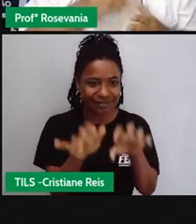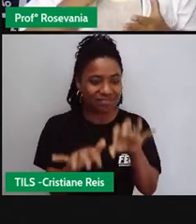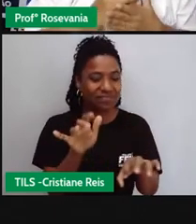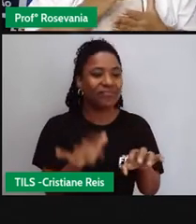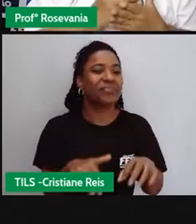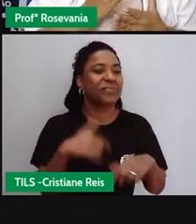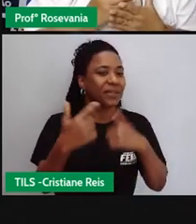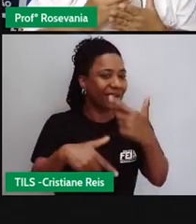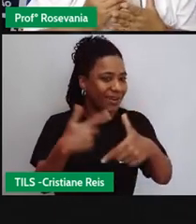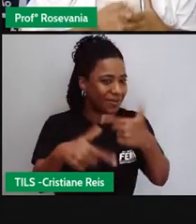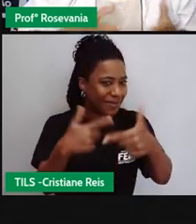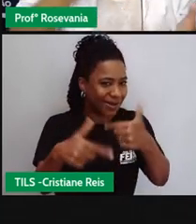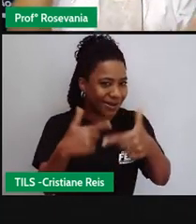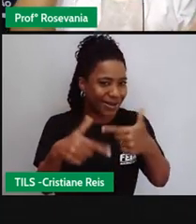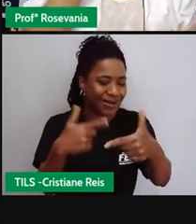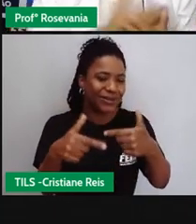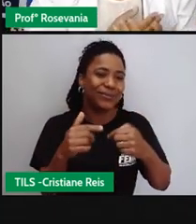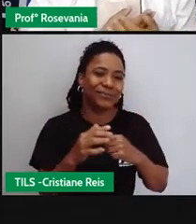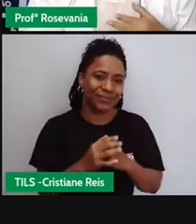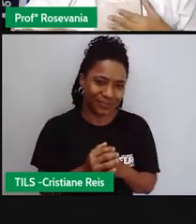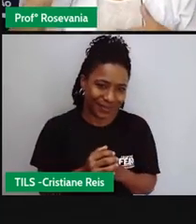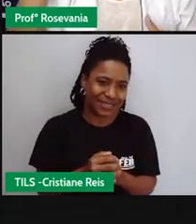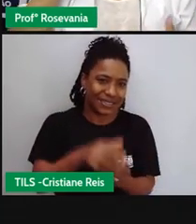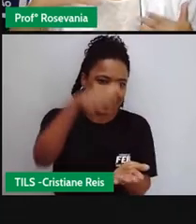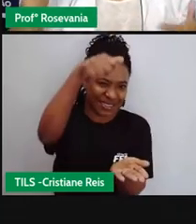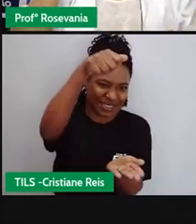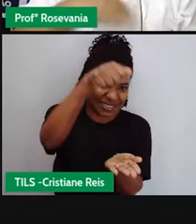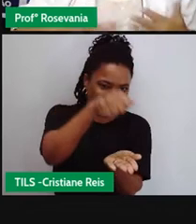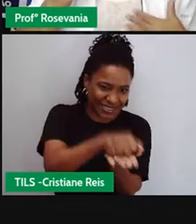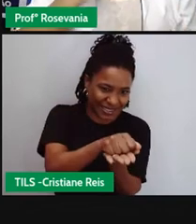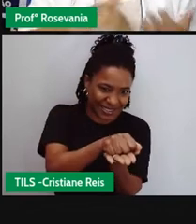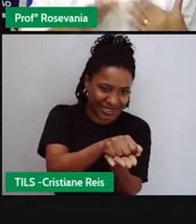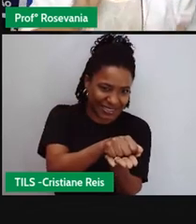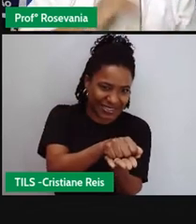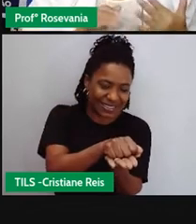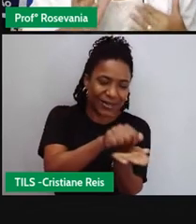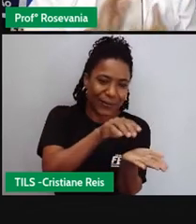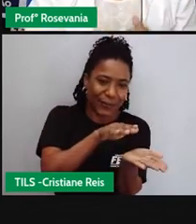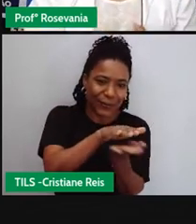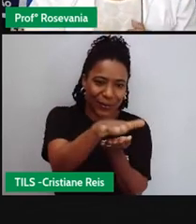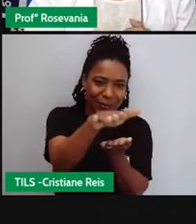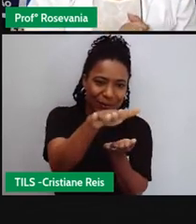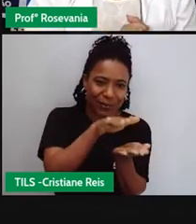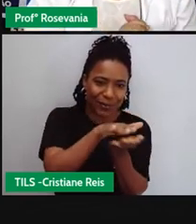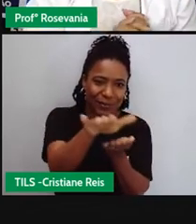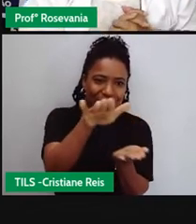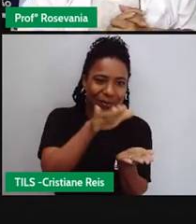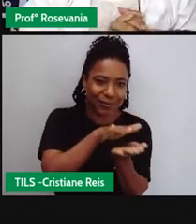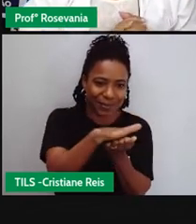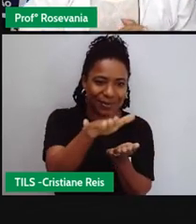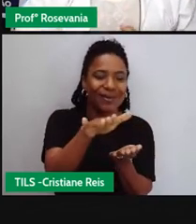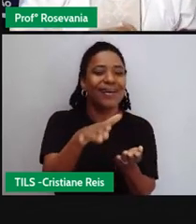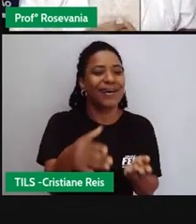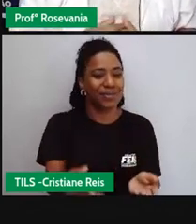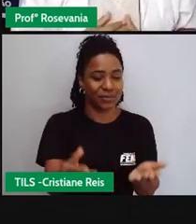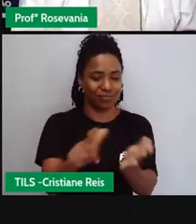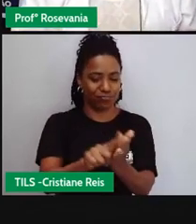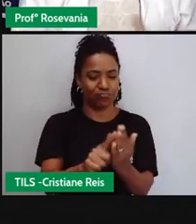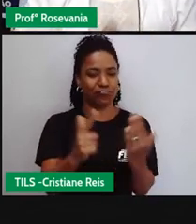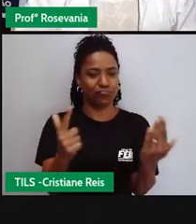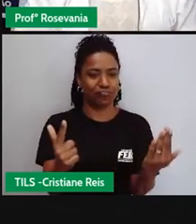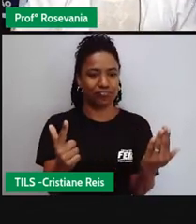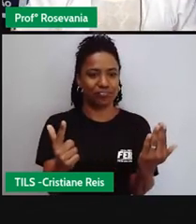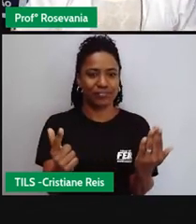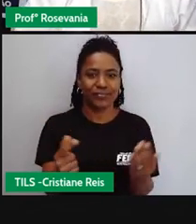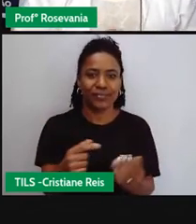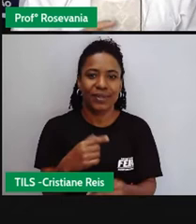botar letrinha por letrinha depois prensar ali e fazer as dicas cópias para poder chegar até a nossa casa isso foi